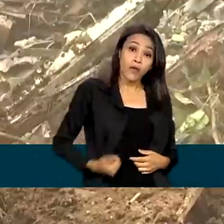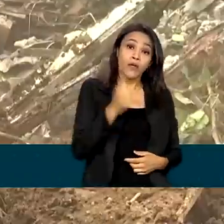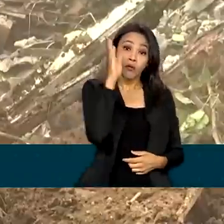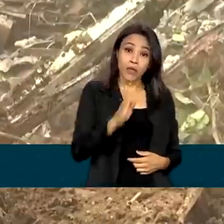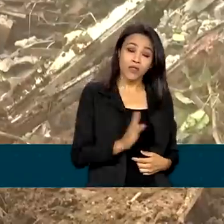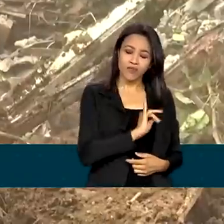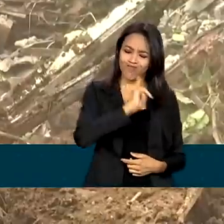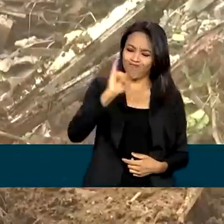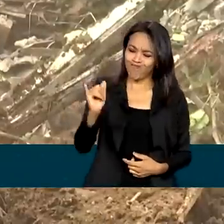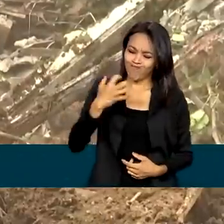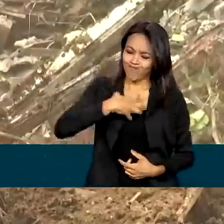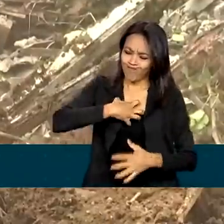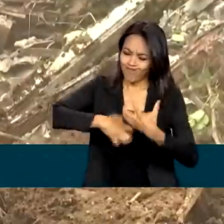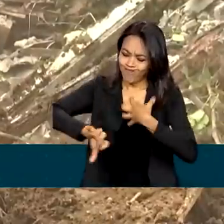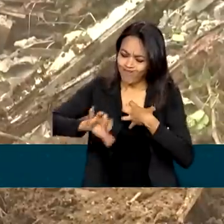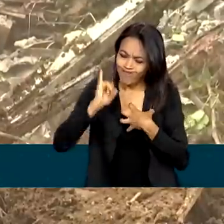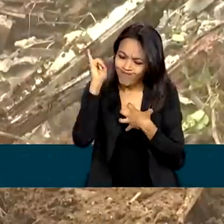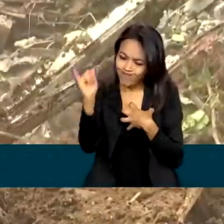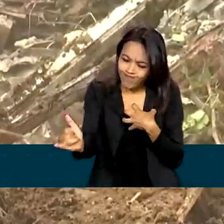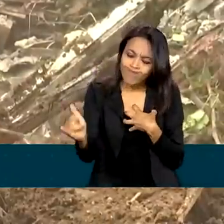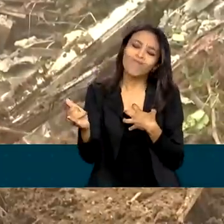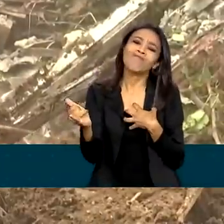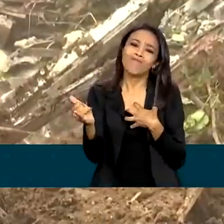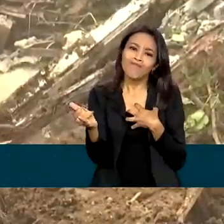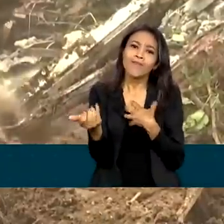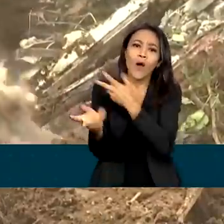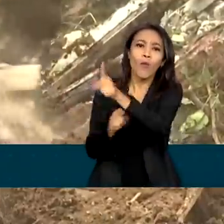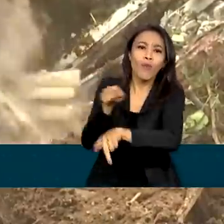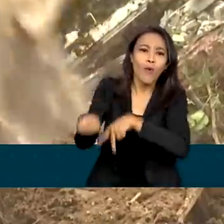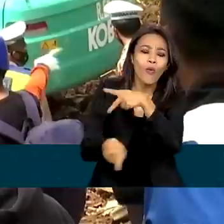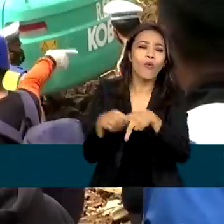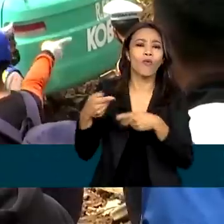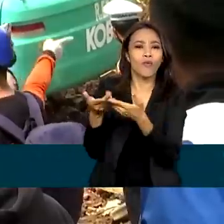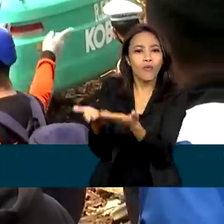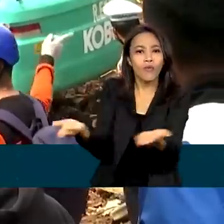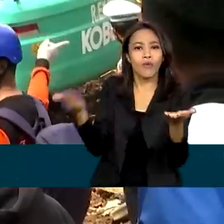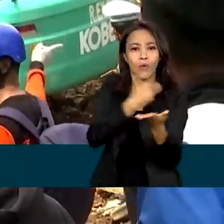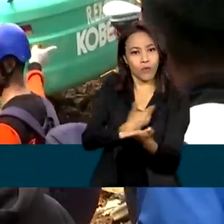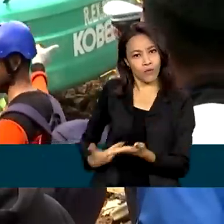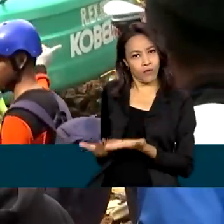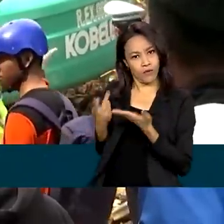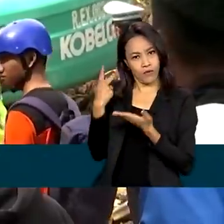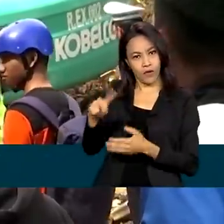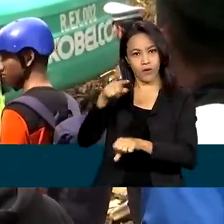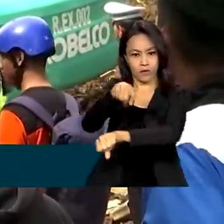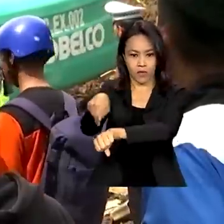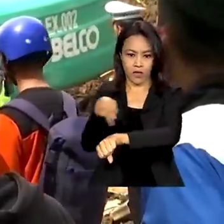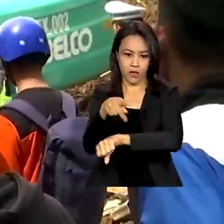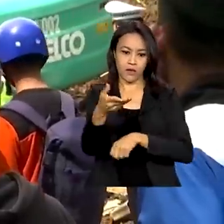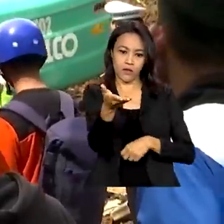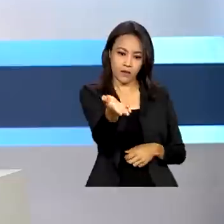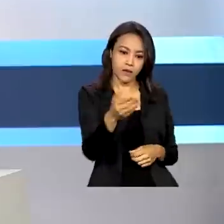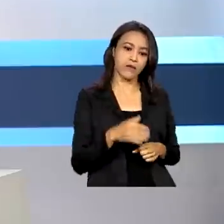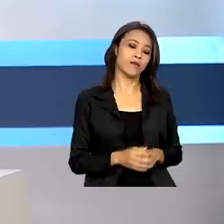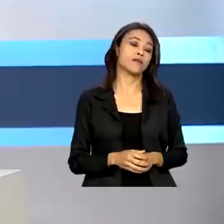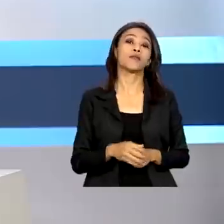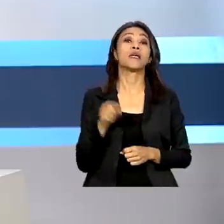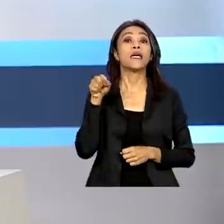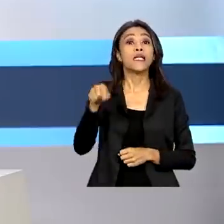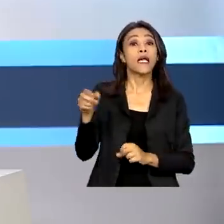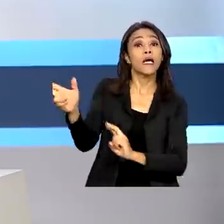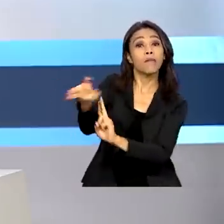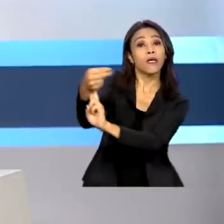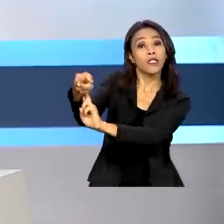familiares das vítimas e manifestou solidariedade ao povo e ao governo da Indonésia. Segundo a Embaixada do Brasil, em Jakarta,